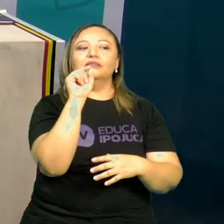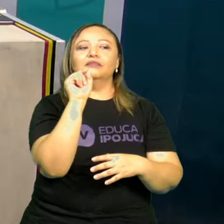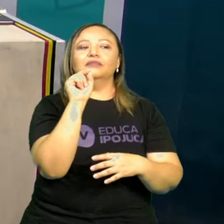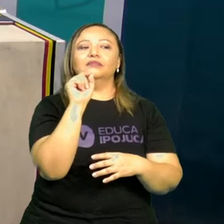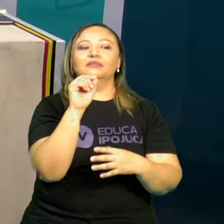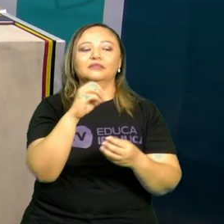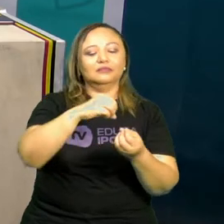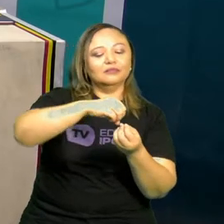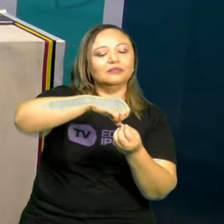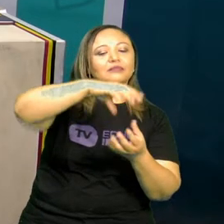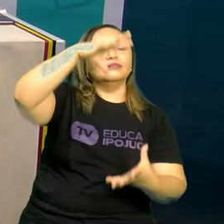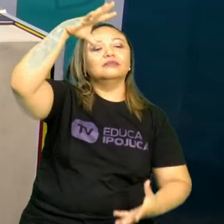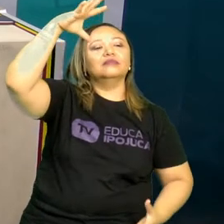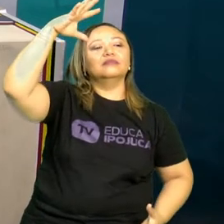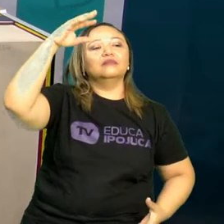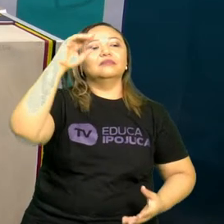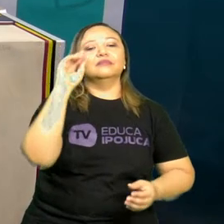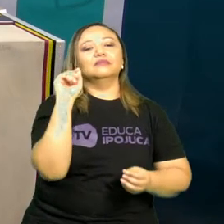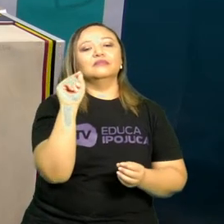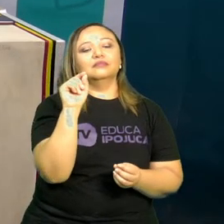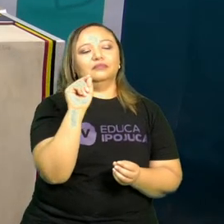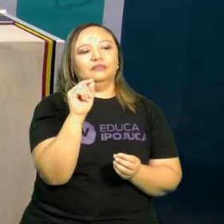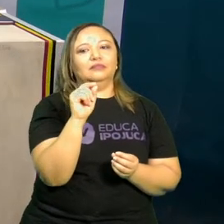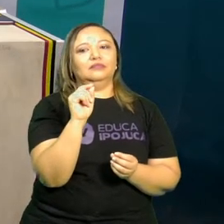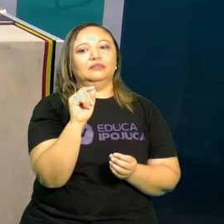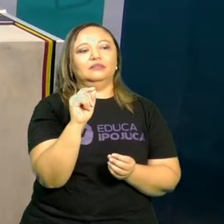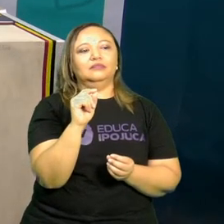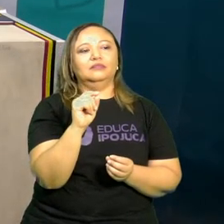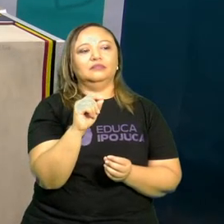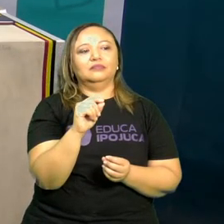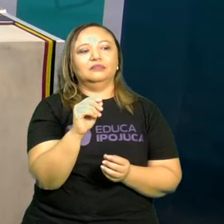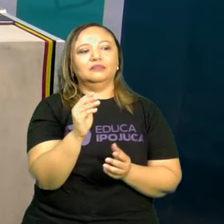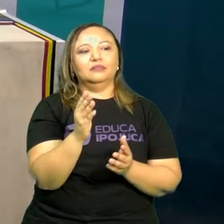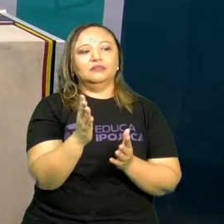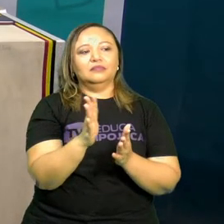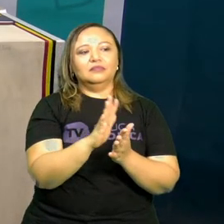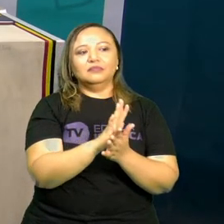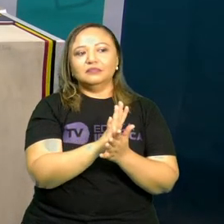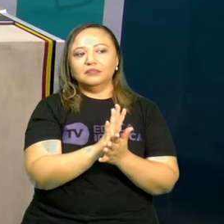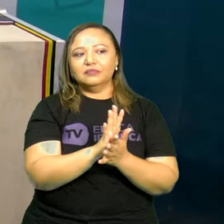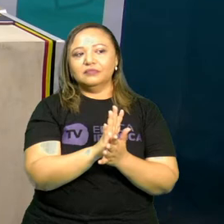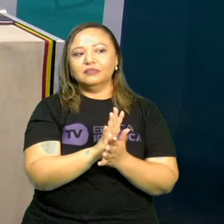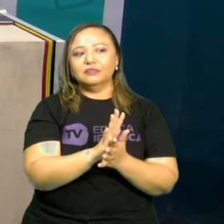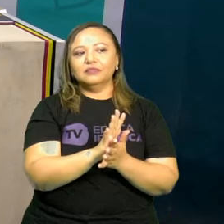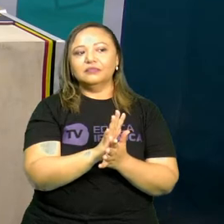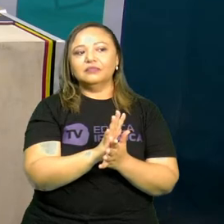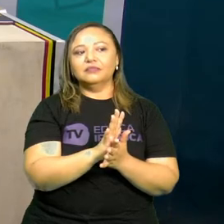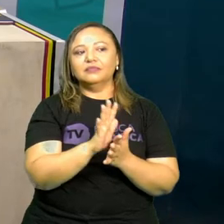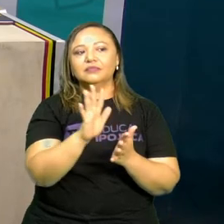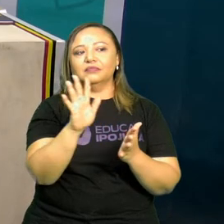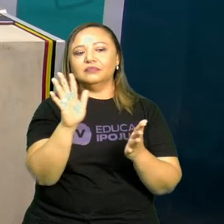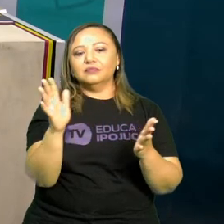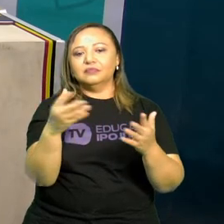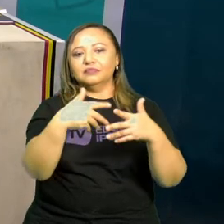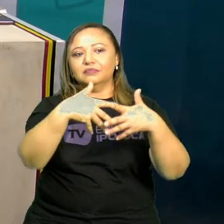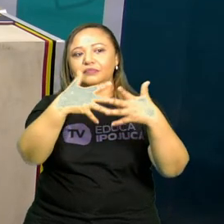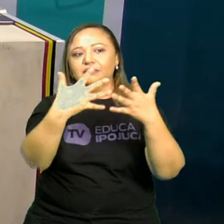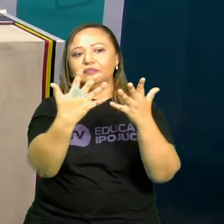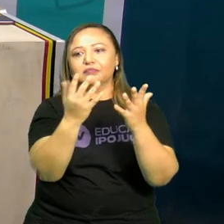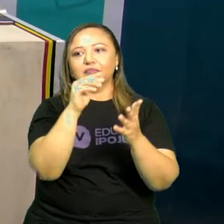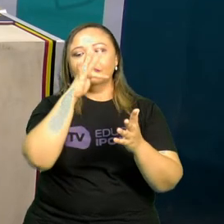florzinha. Hum, muito bem. Olha aí. A pétala